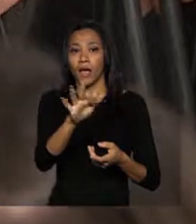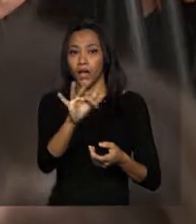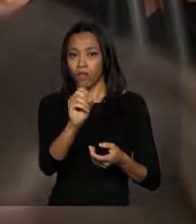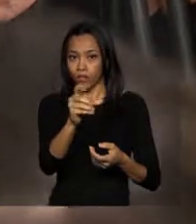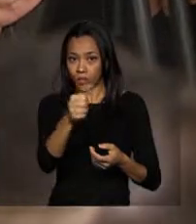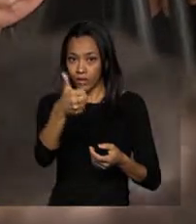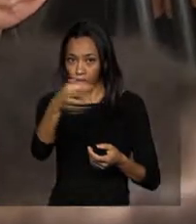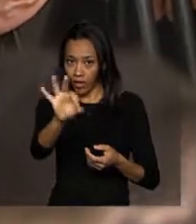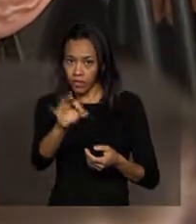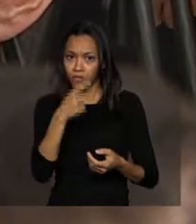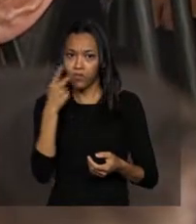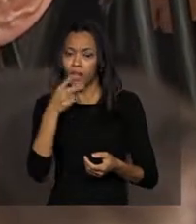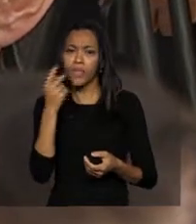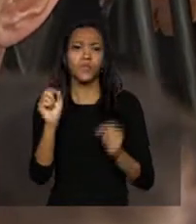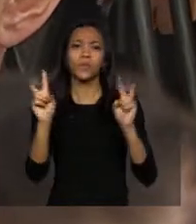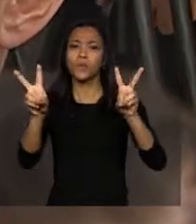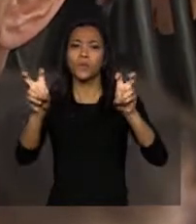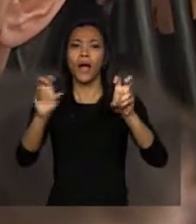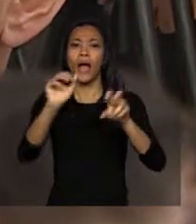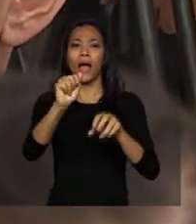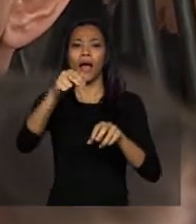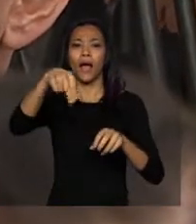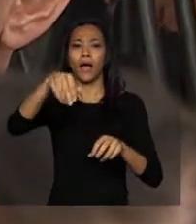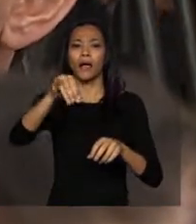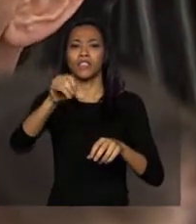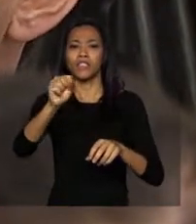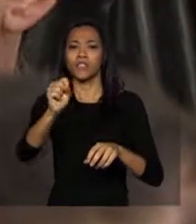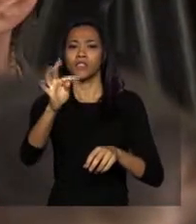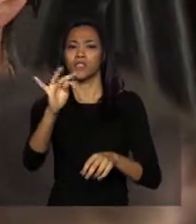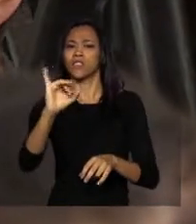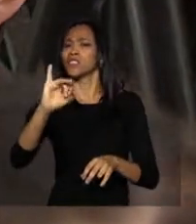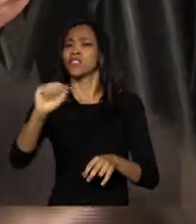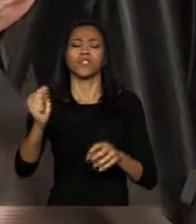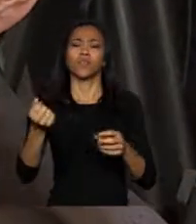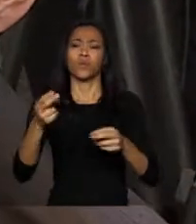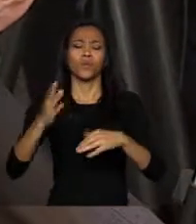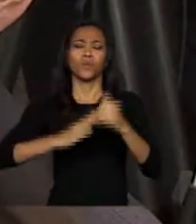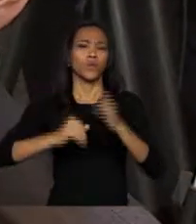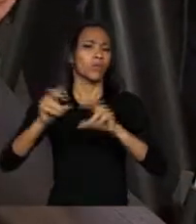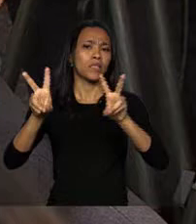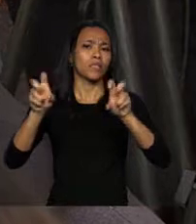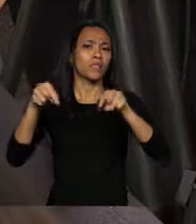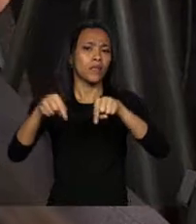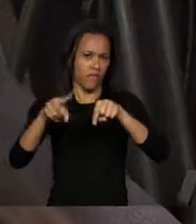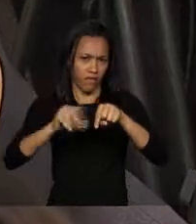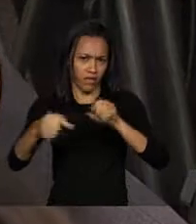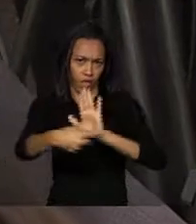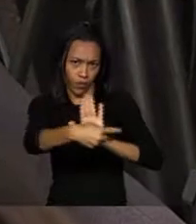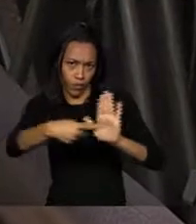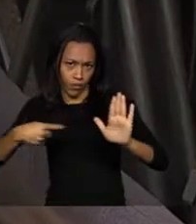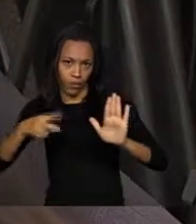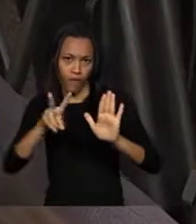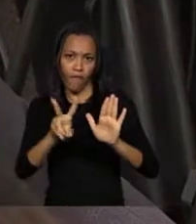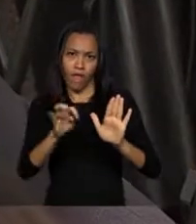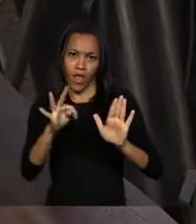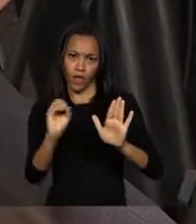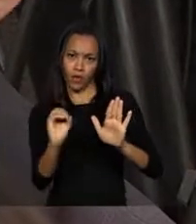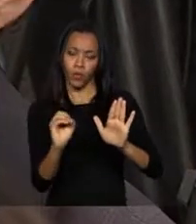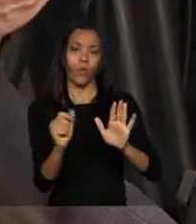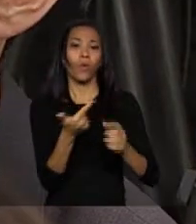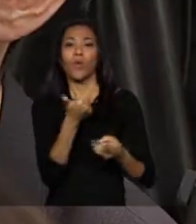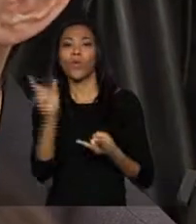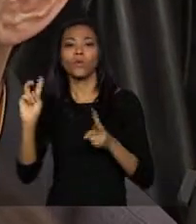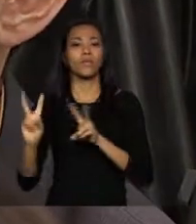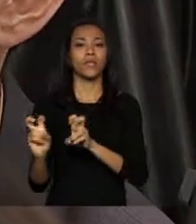O Ministério do Ambiente teria pedido veto a esse ponto. Eu queria saber se a questão da anistia vai ser vetada. Saber também da questão do